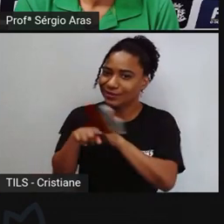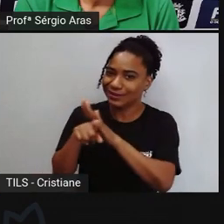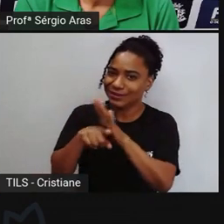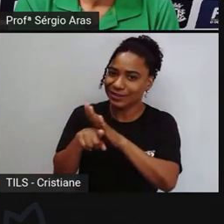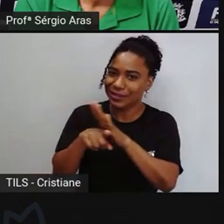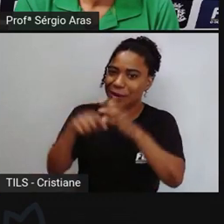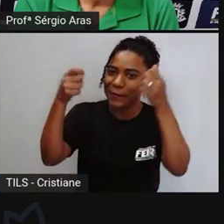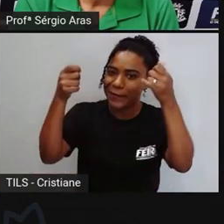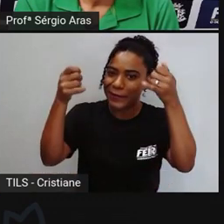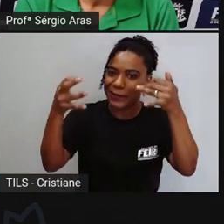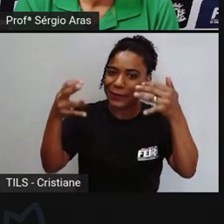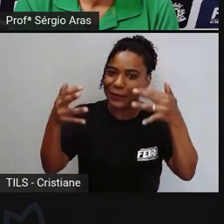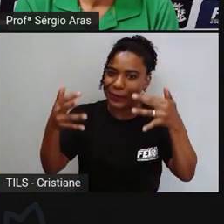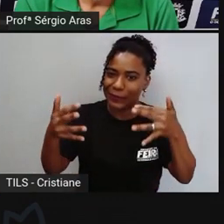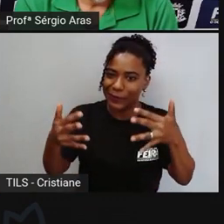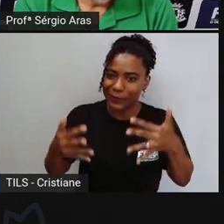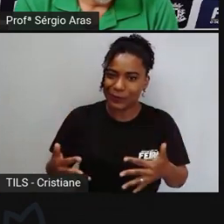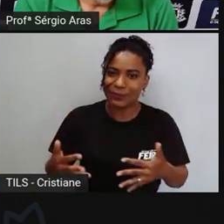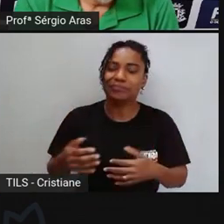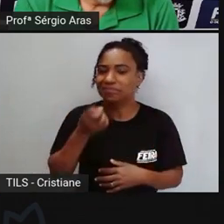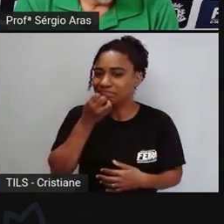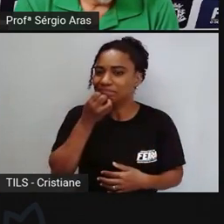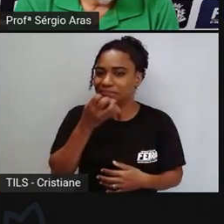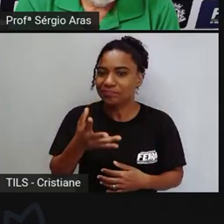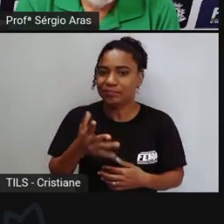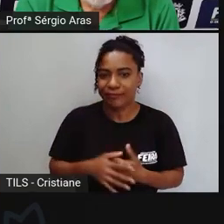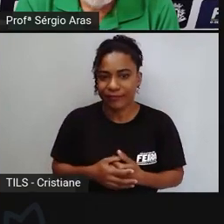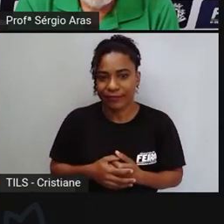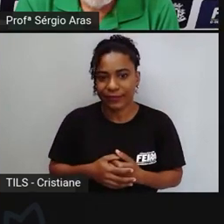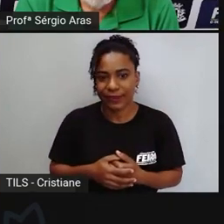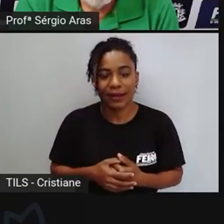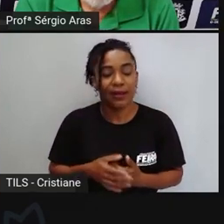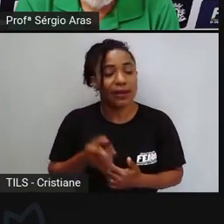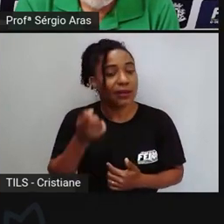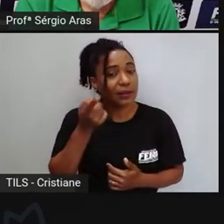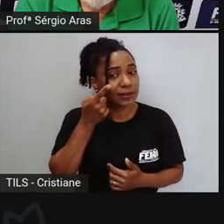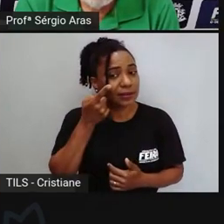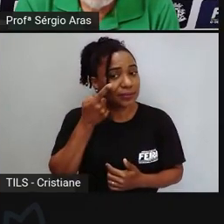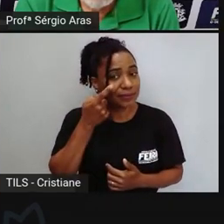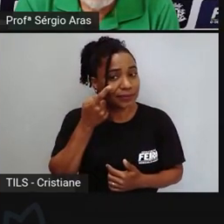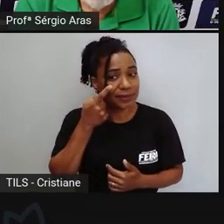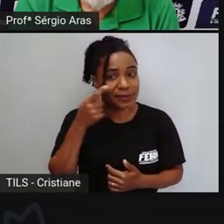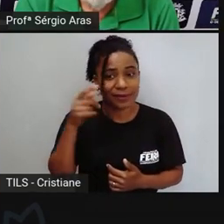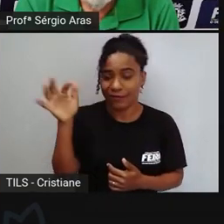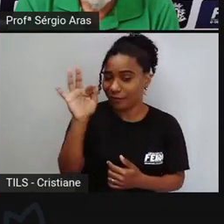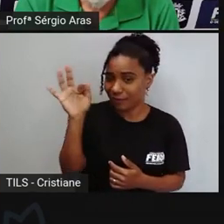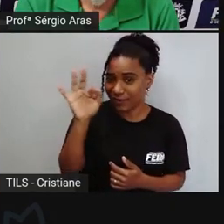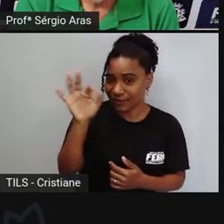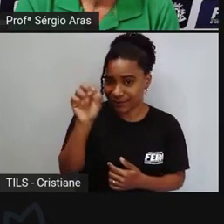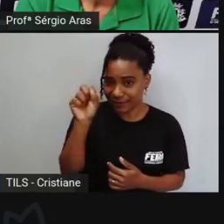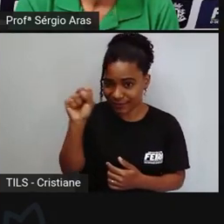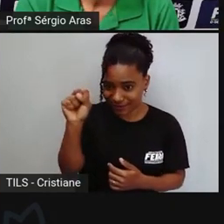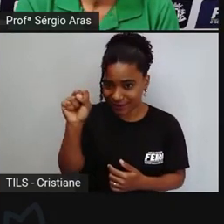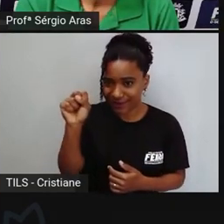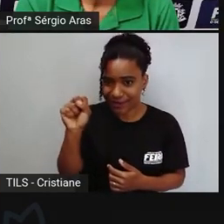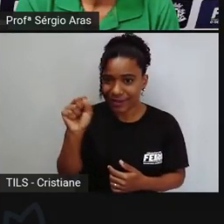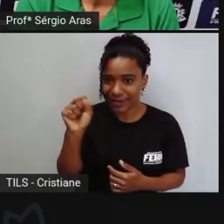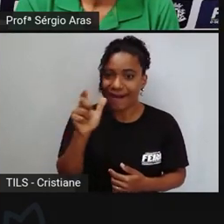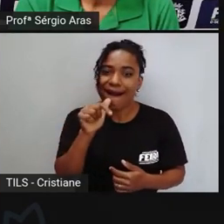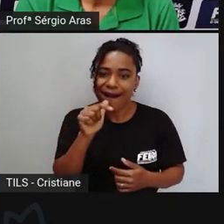mais marcam a história de Feira de Santana, quando a gente pensa em ambientes naturais, são as lagoas. Nossa cidade já foi